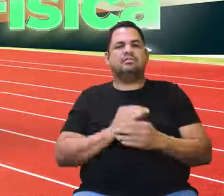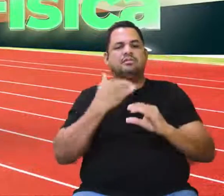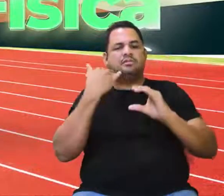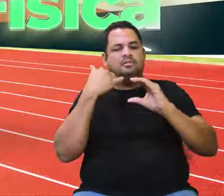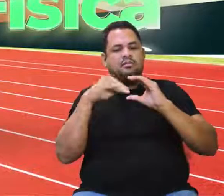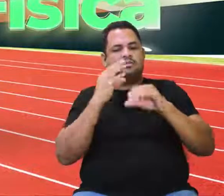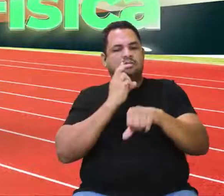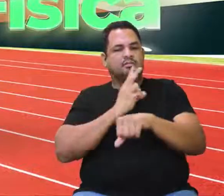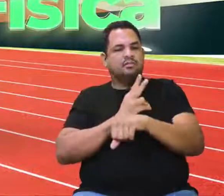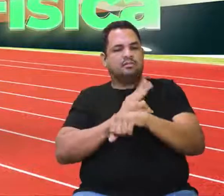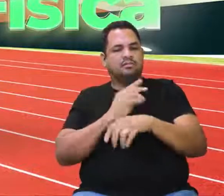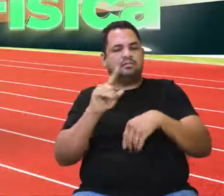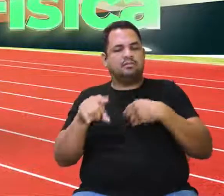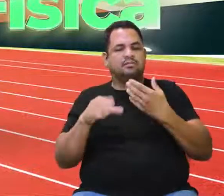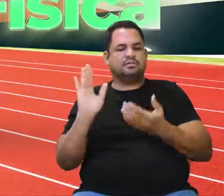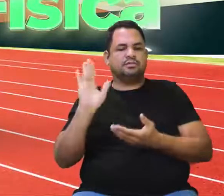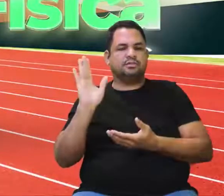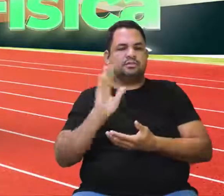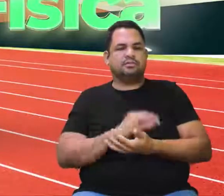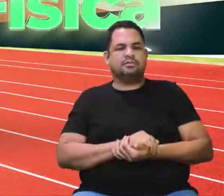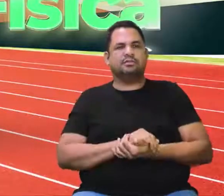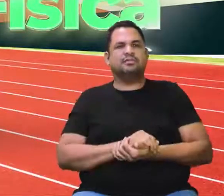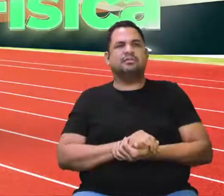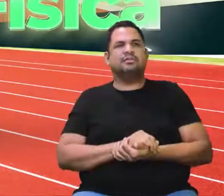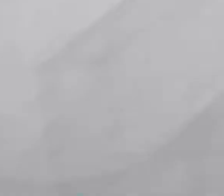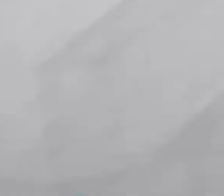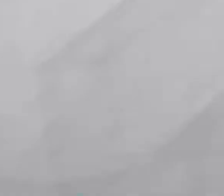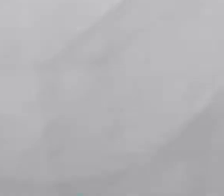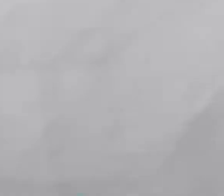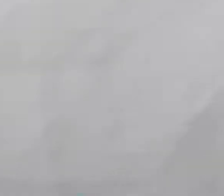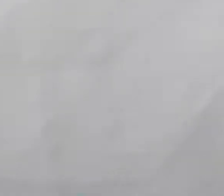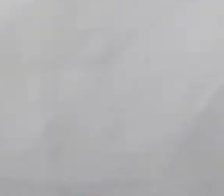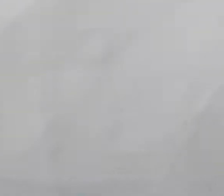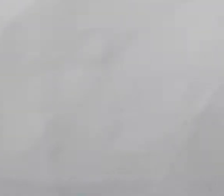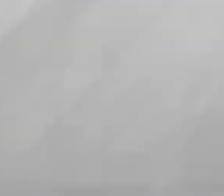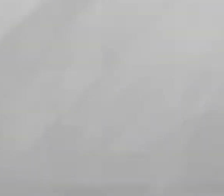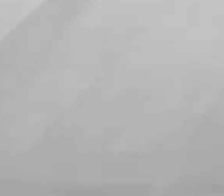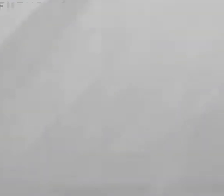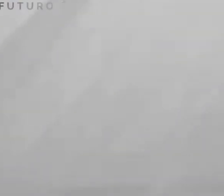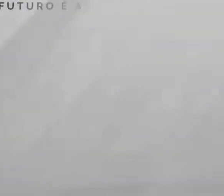manda o registro para a gente e até a próxima. Tchau, gente! Tchau, gente! Tchau,